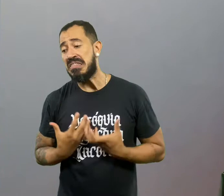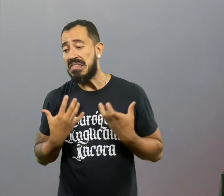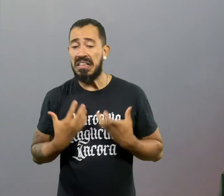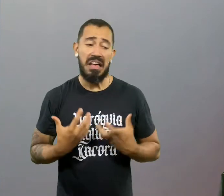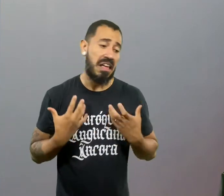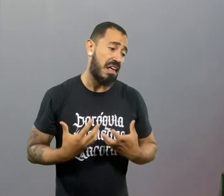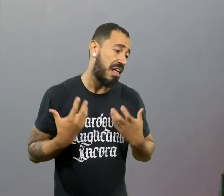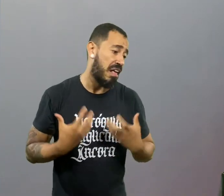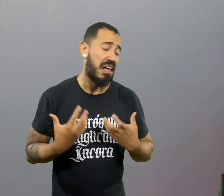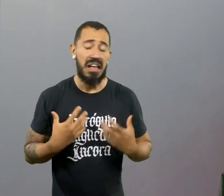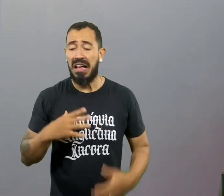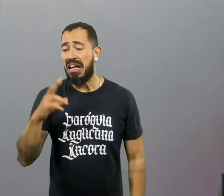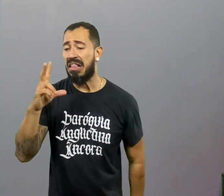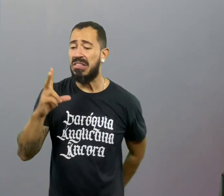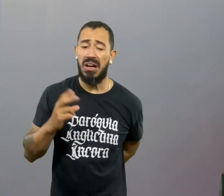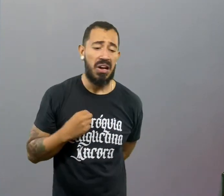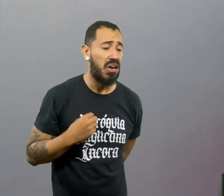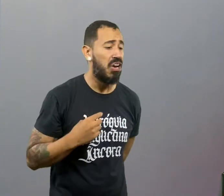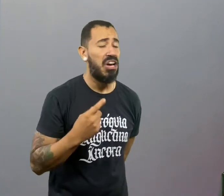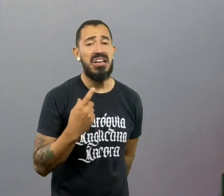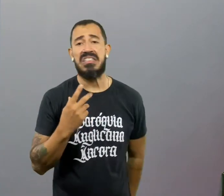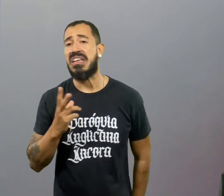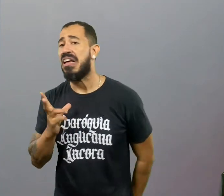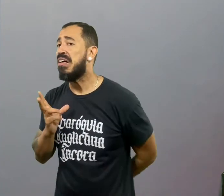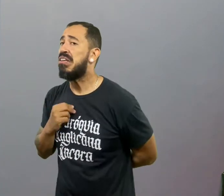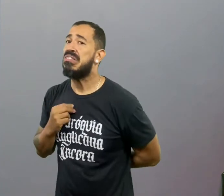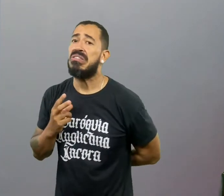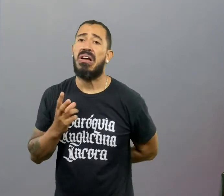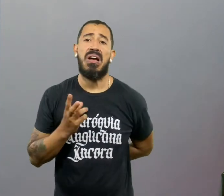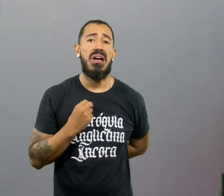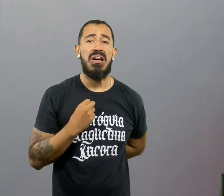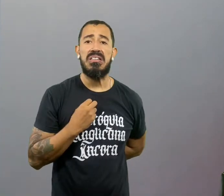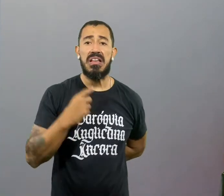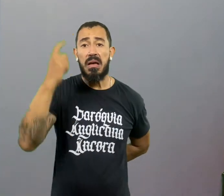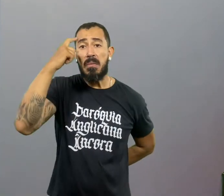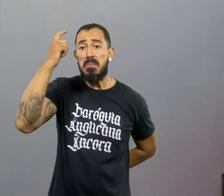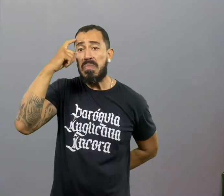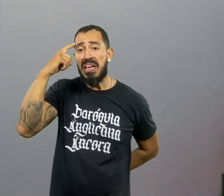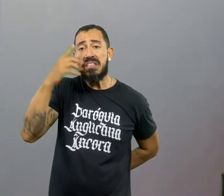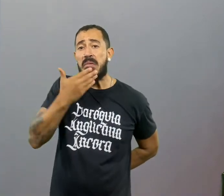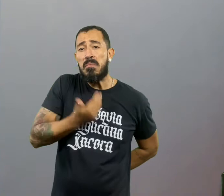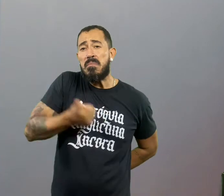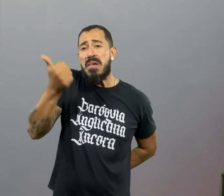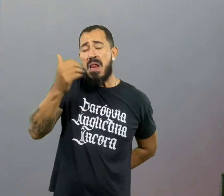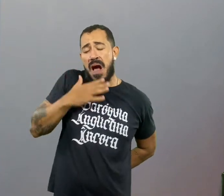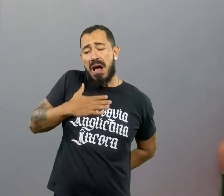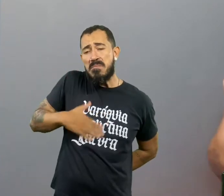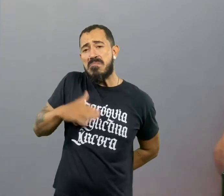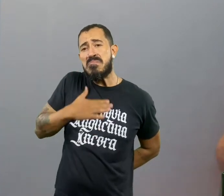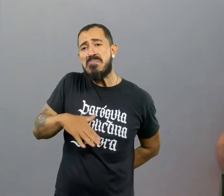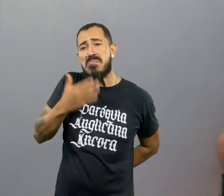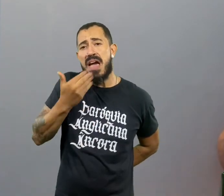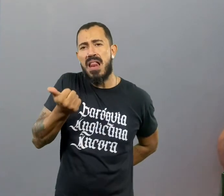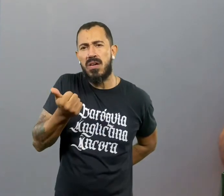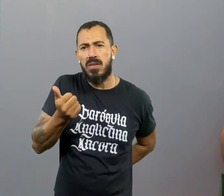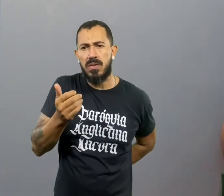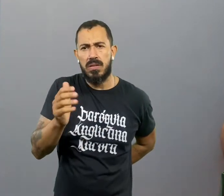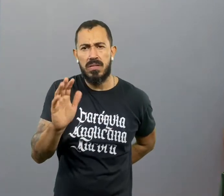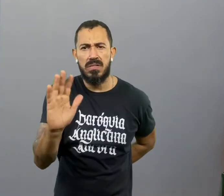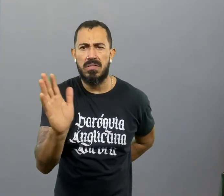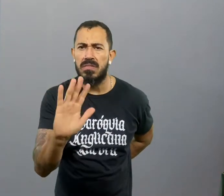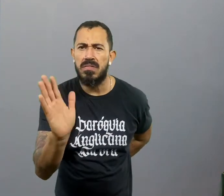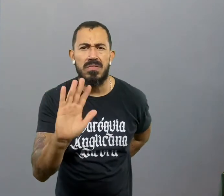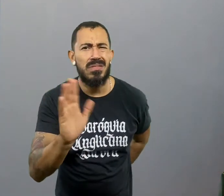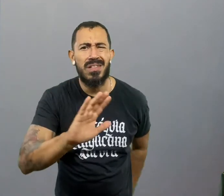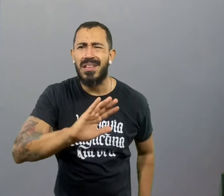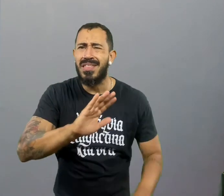descansa sem ter que se cansar de nada. Ele só pensa mesmo em ficar em pleno repouso. Não. A